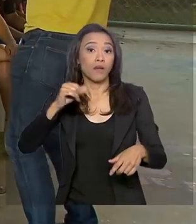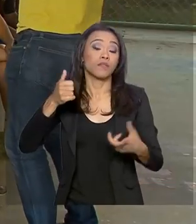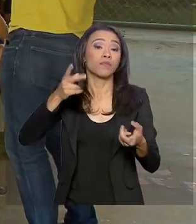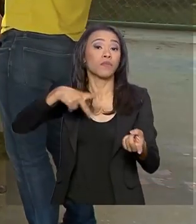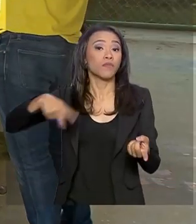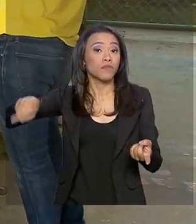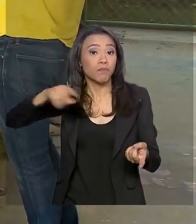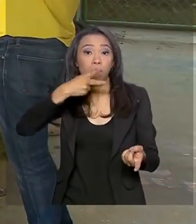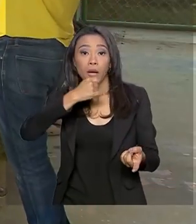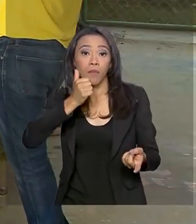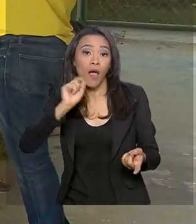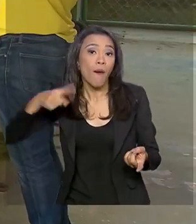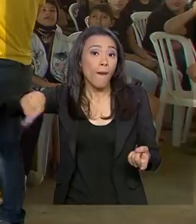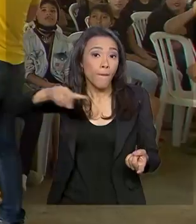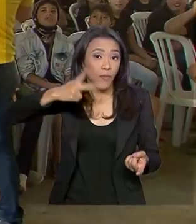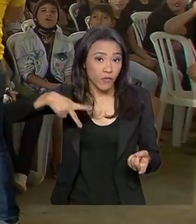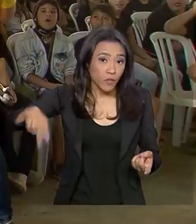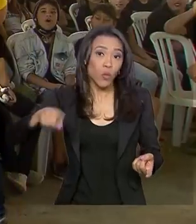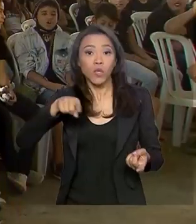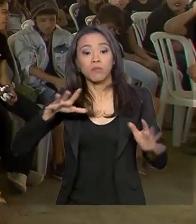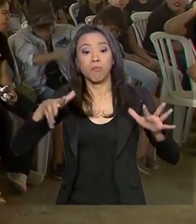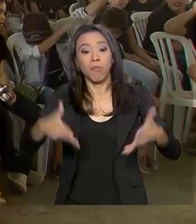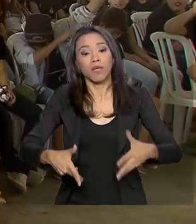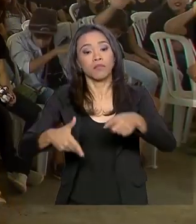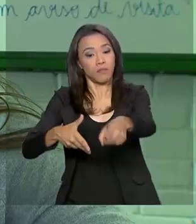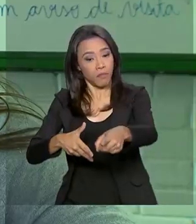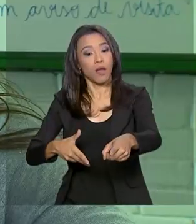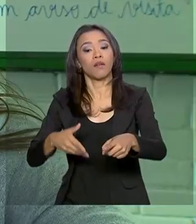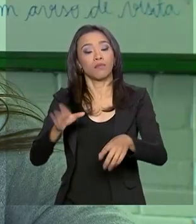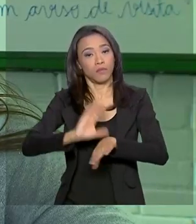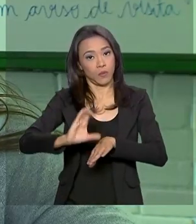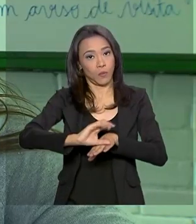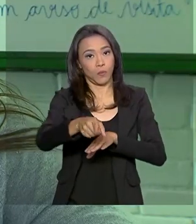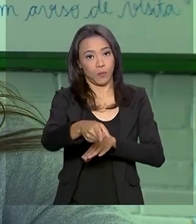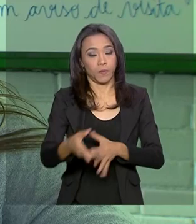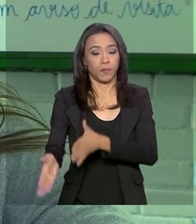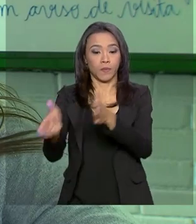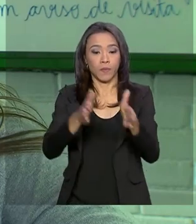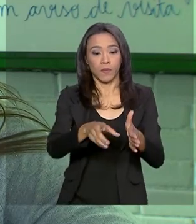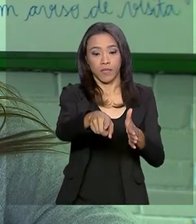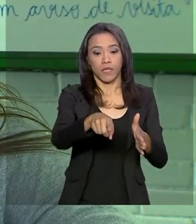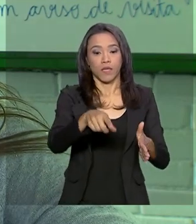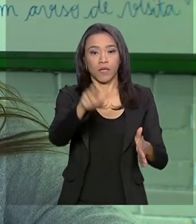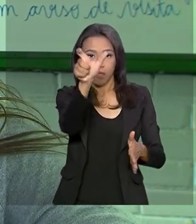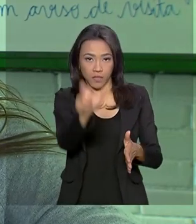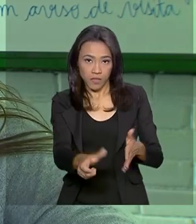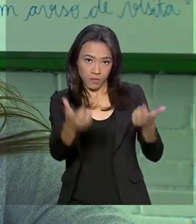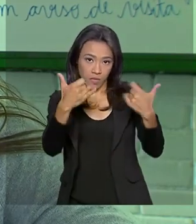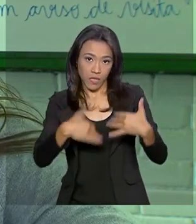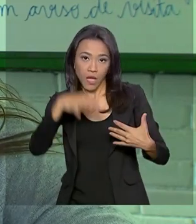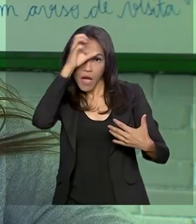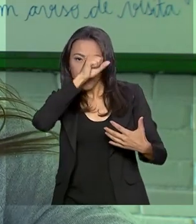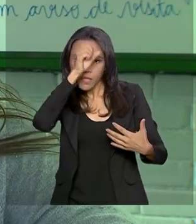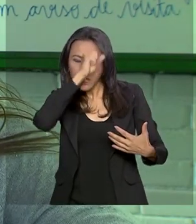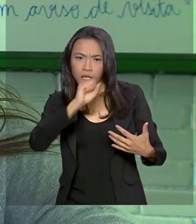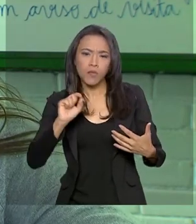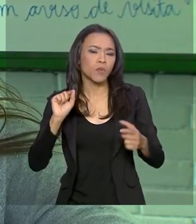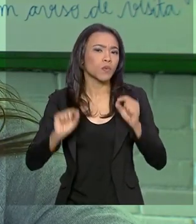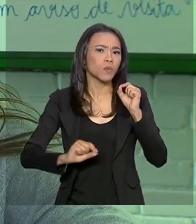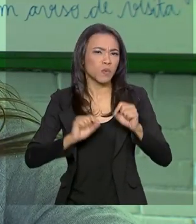palestras e oficinas do projeto falando sobre a vida. A gente aprendeu a repercussão que está